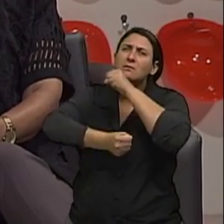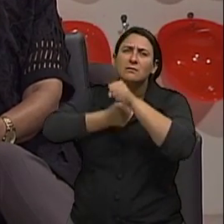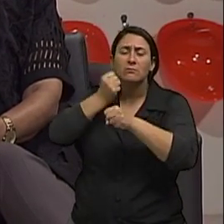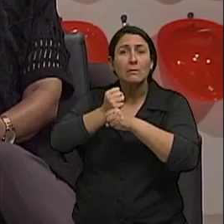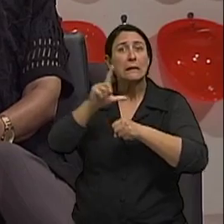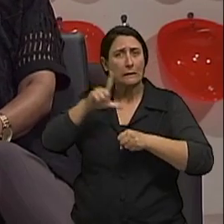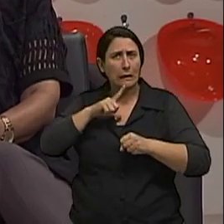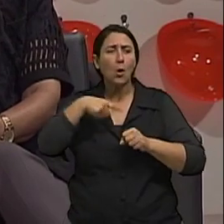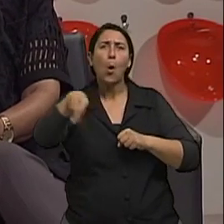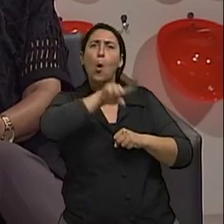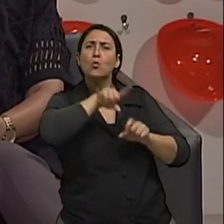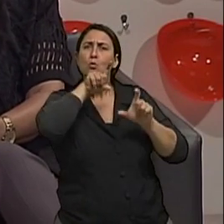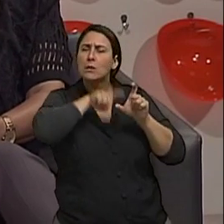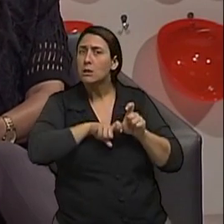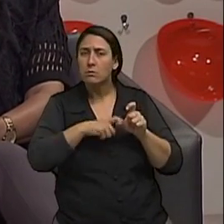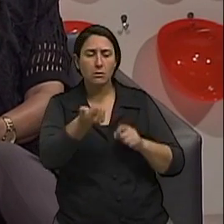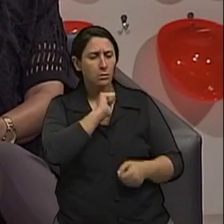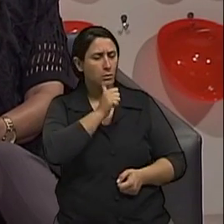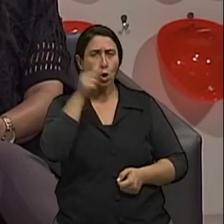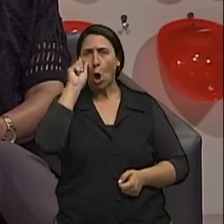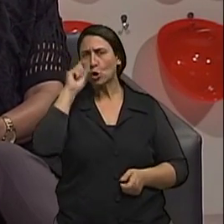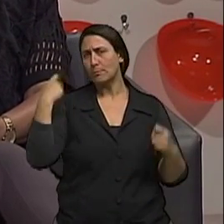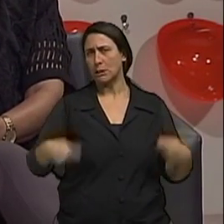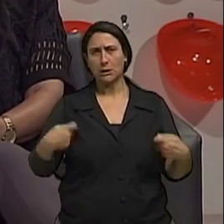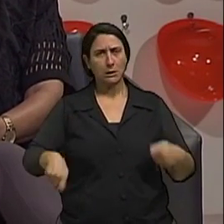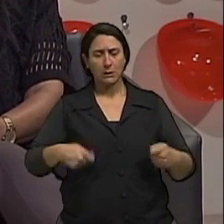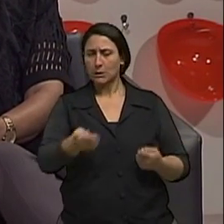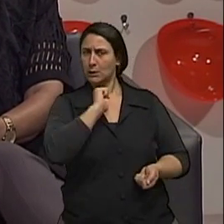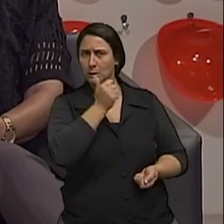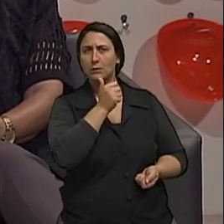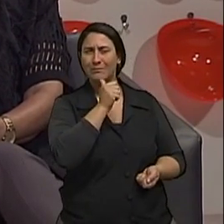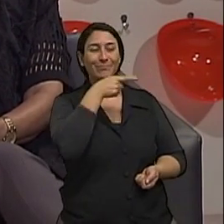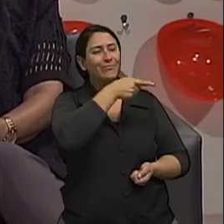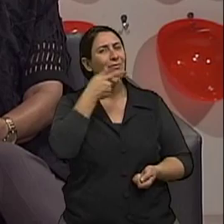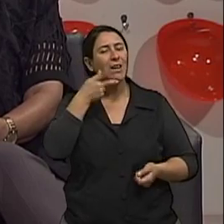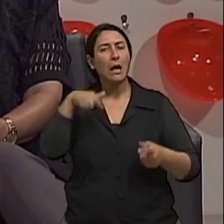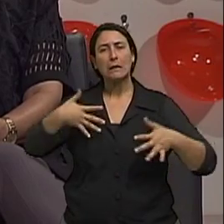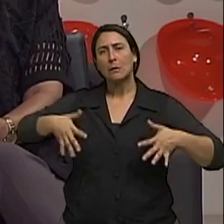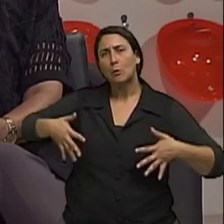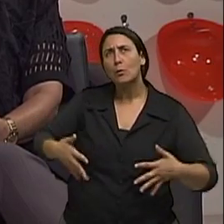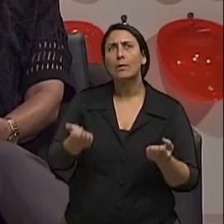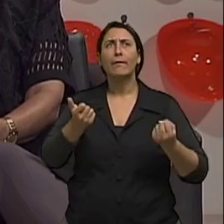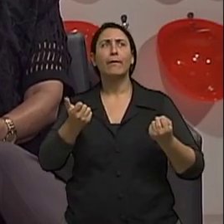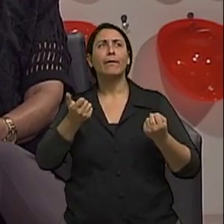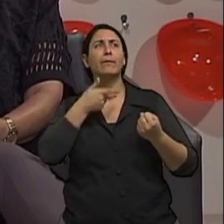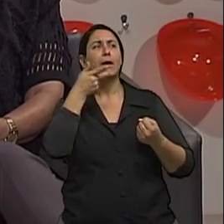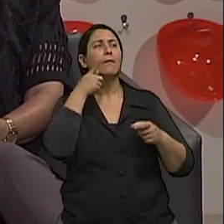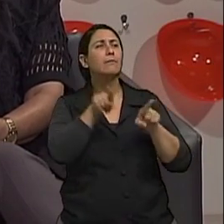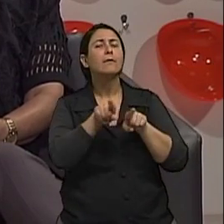pesados que não vivem sem a bebida. O senhor fala em tremura se falta bebida,